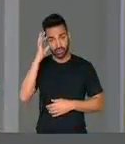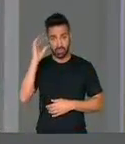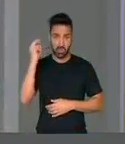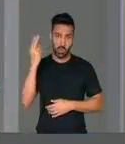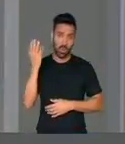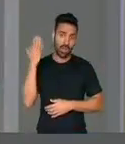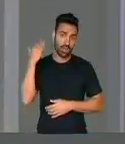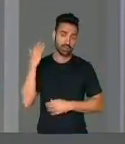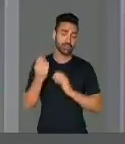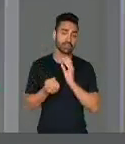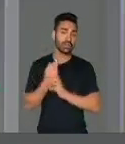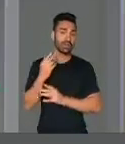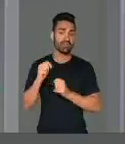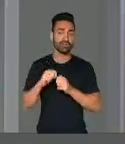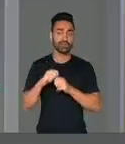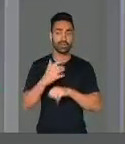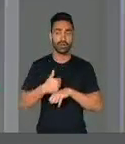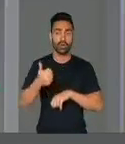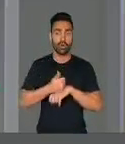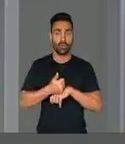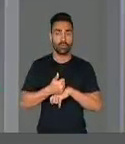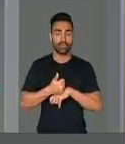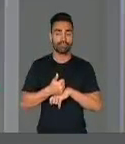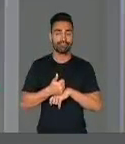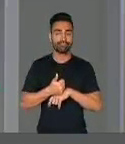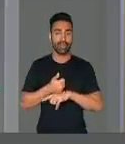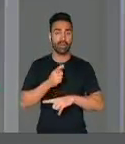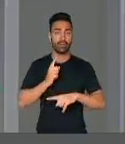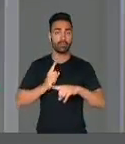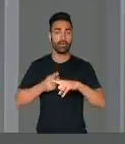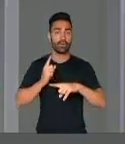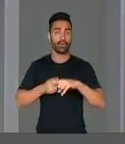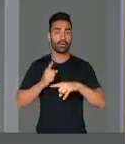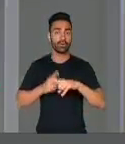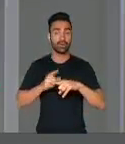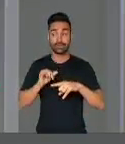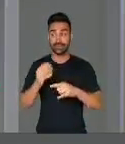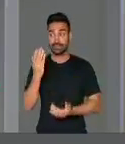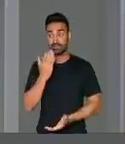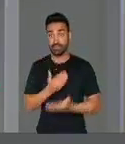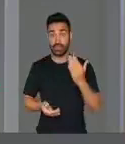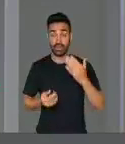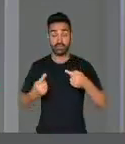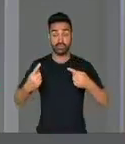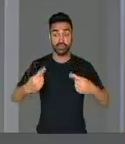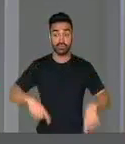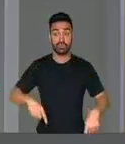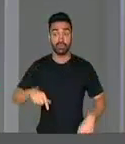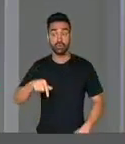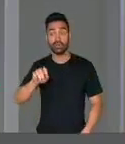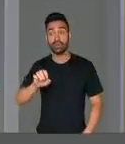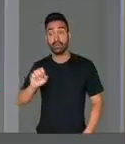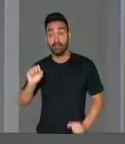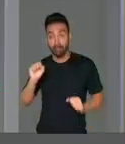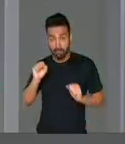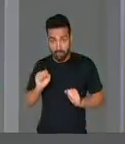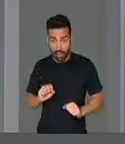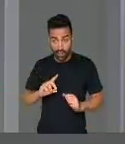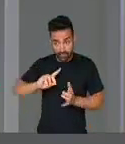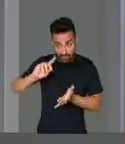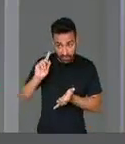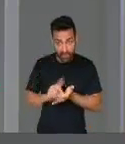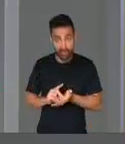um golpe na nação, porque tirar da disputa quem pode realmente